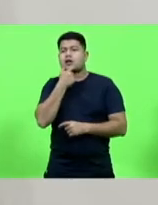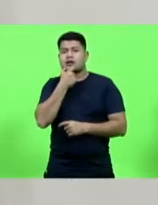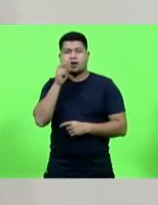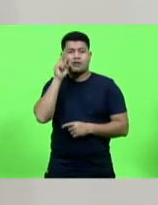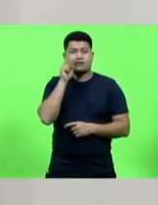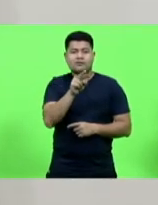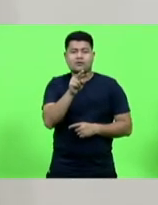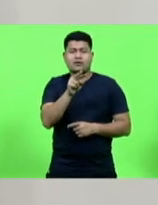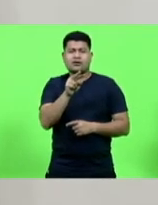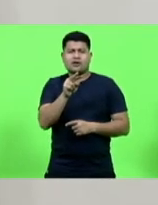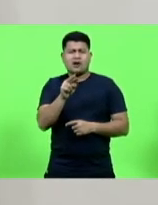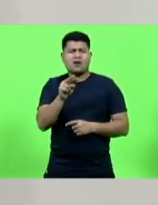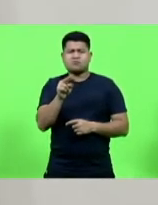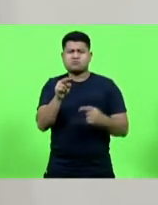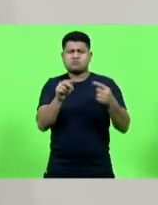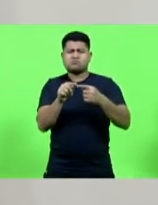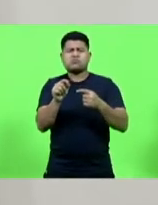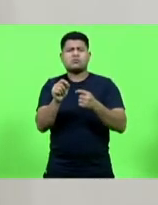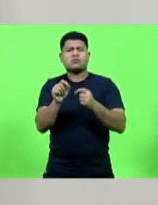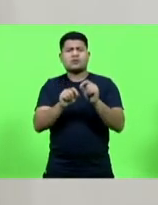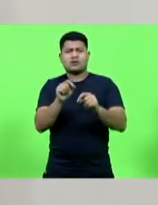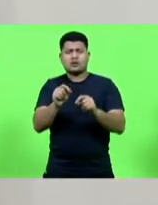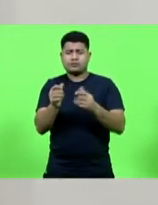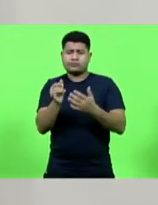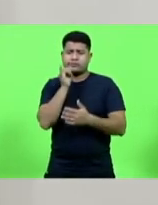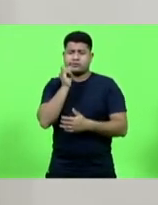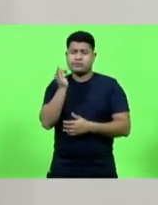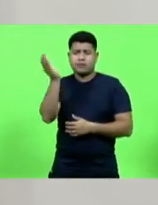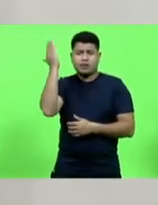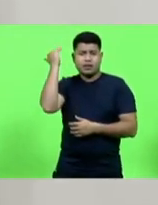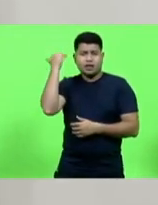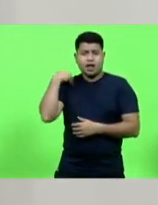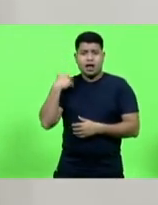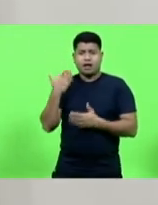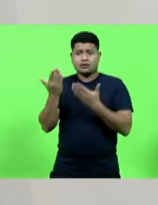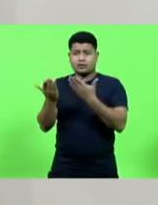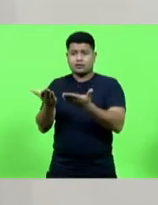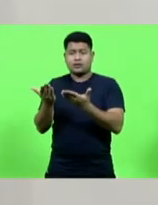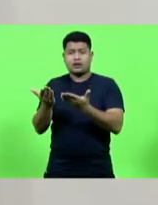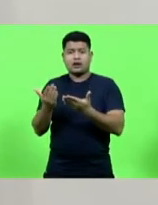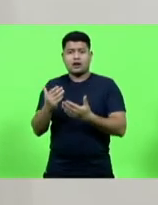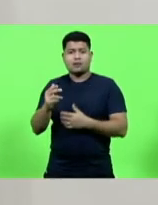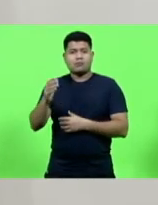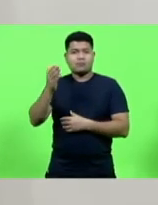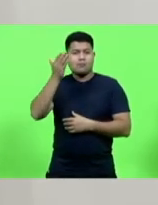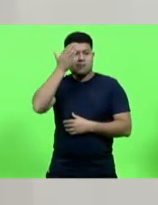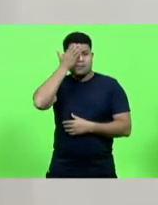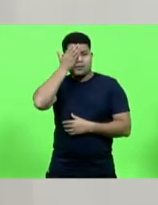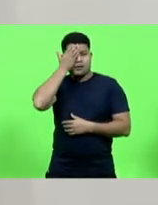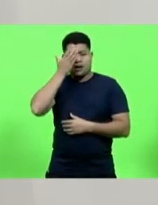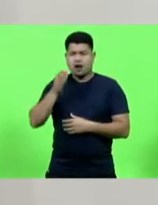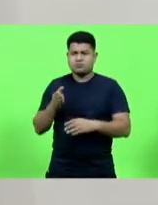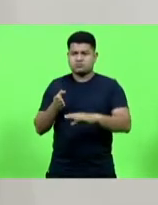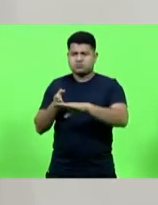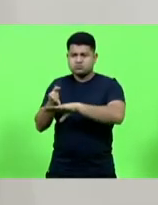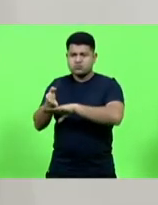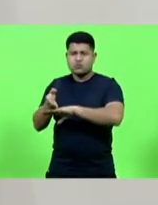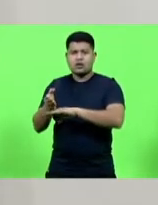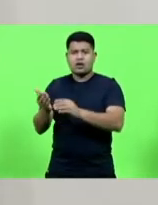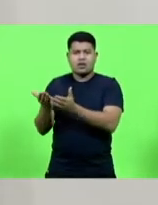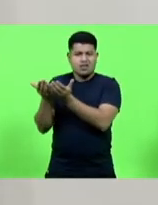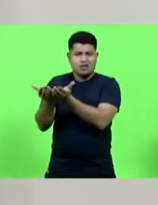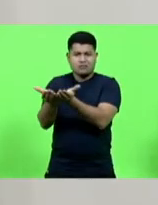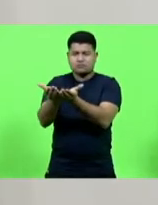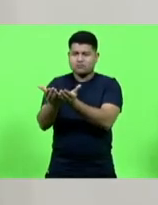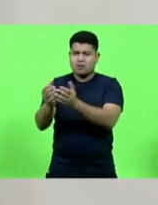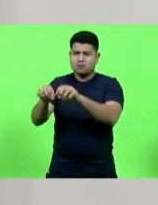navios e eles eram afundados por piratas e eles exigiam que o governo,